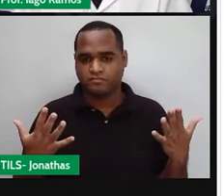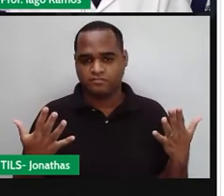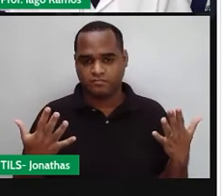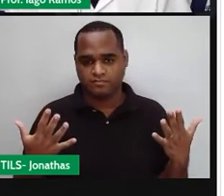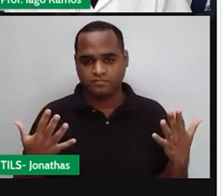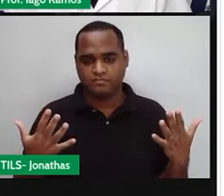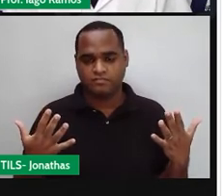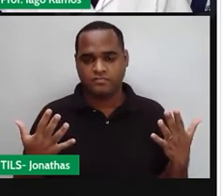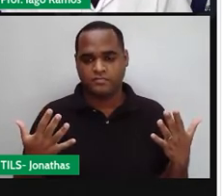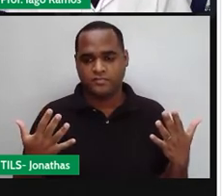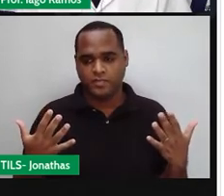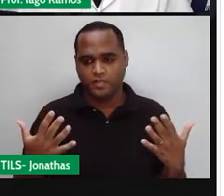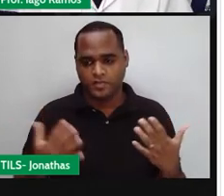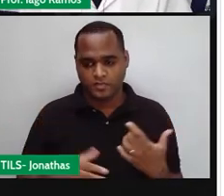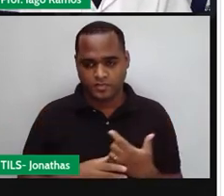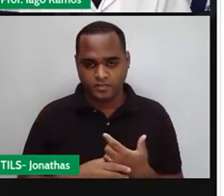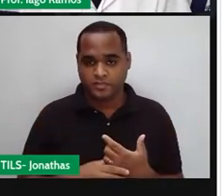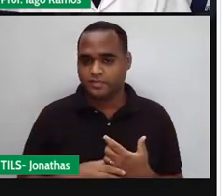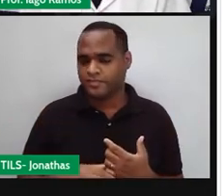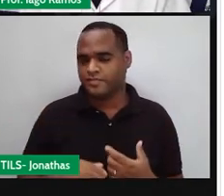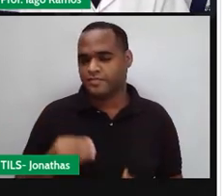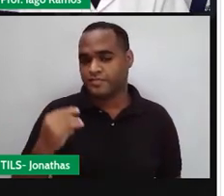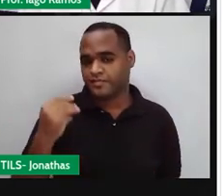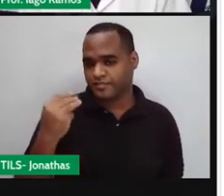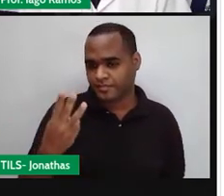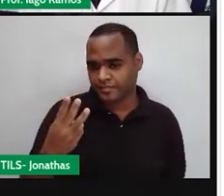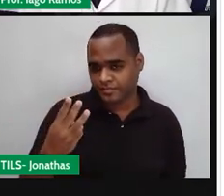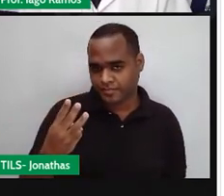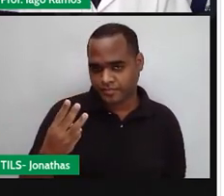Pois. Três.